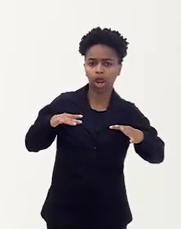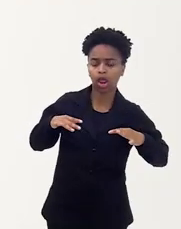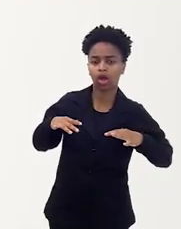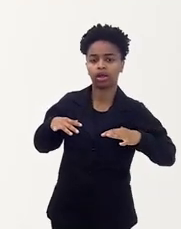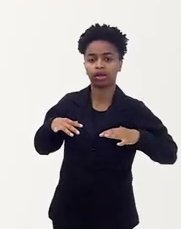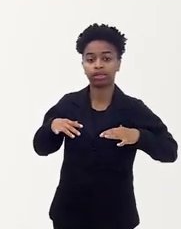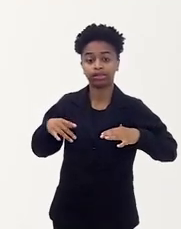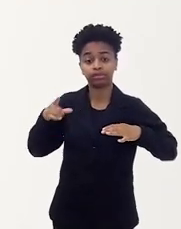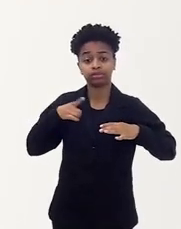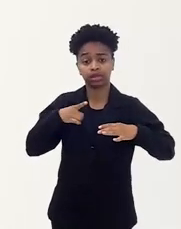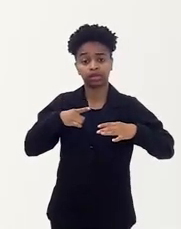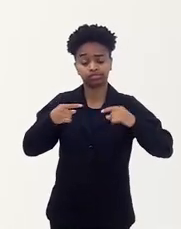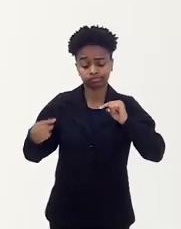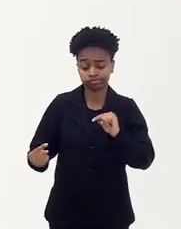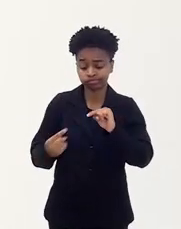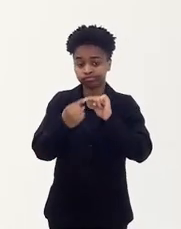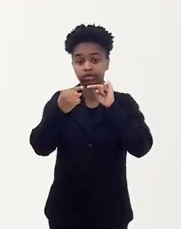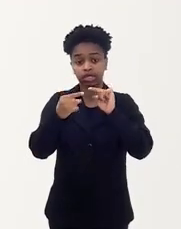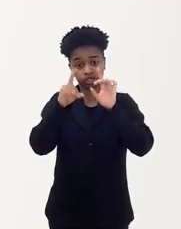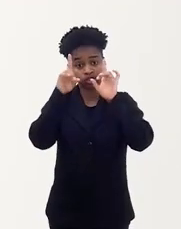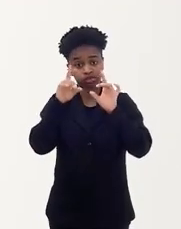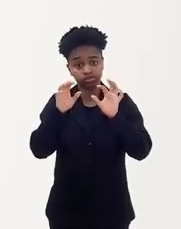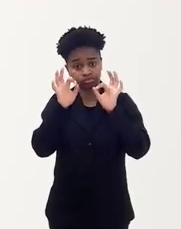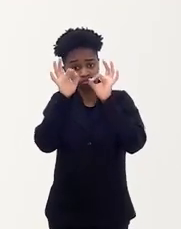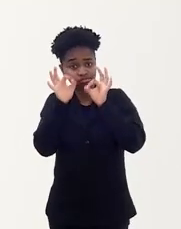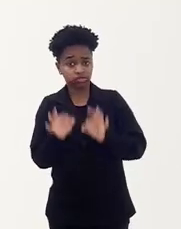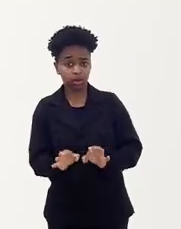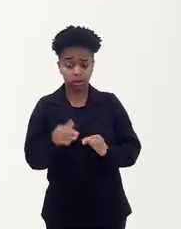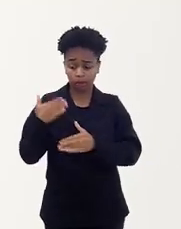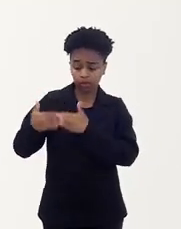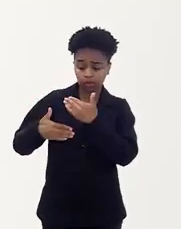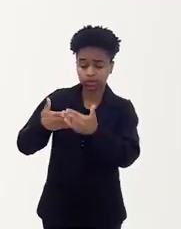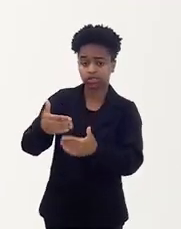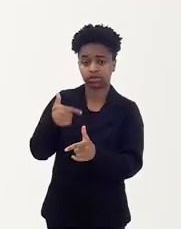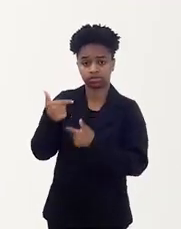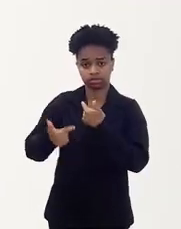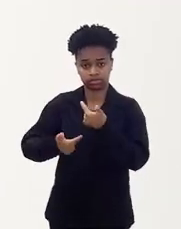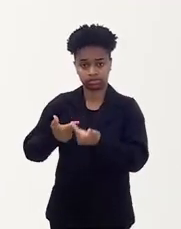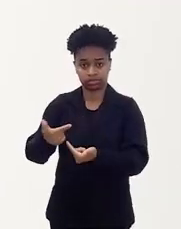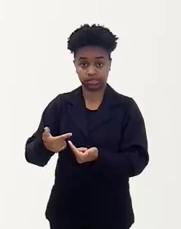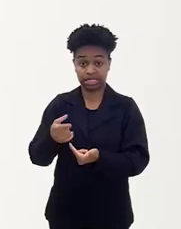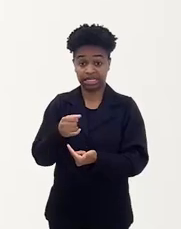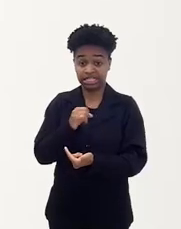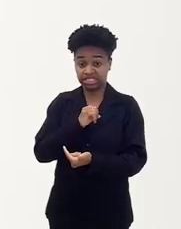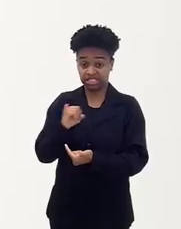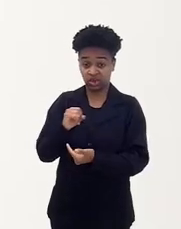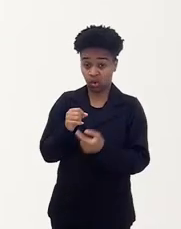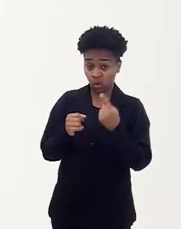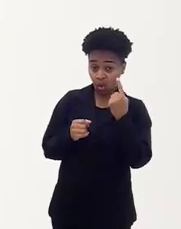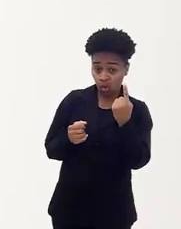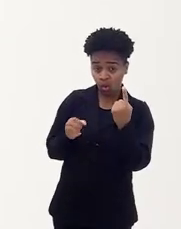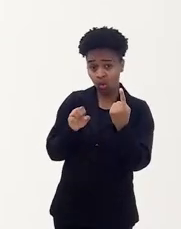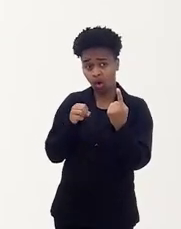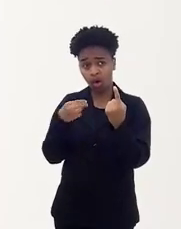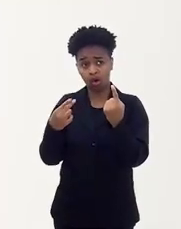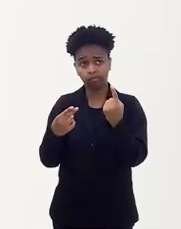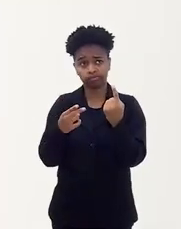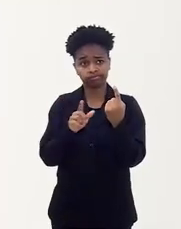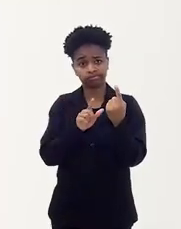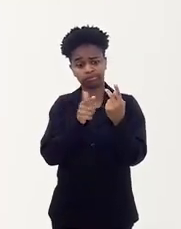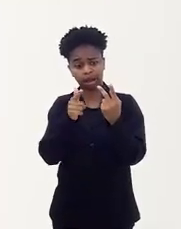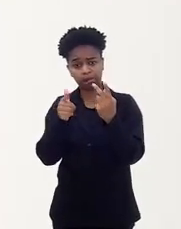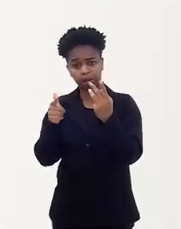caracterizam a dignidade no processo de emprego de força de trabalho. Quando essas, quando uma ou mais